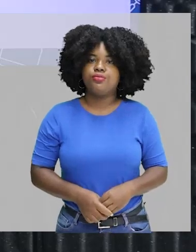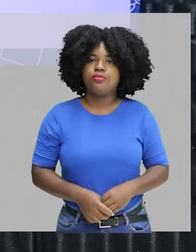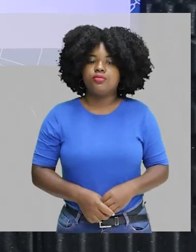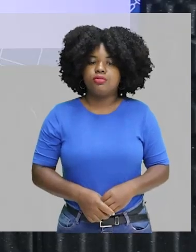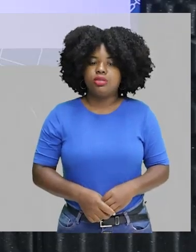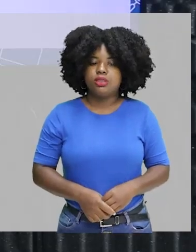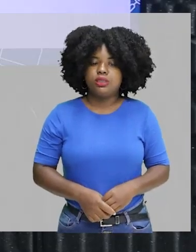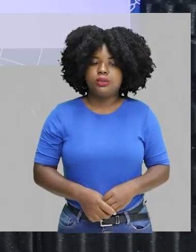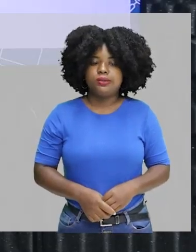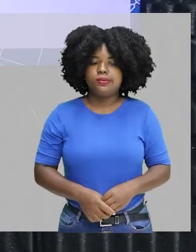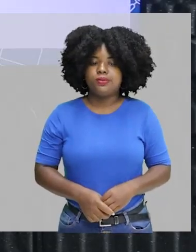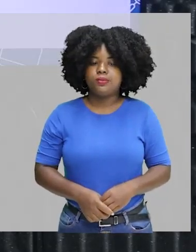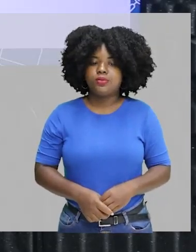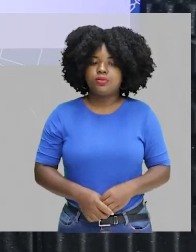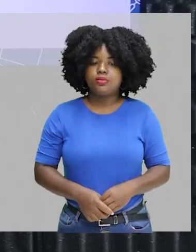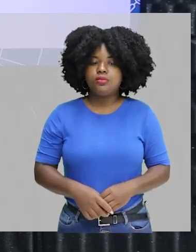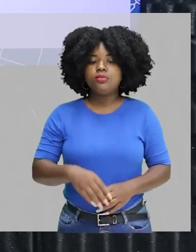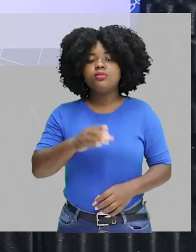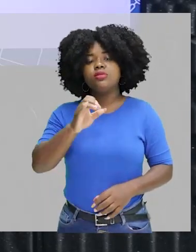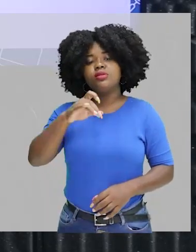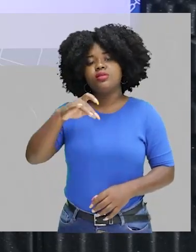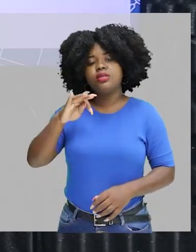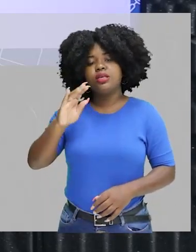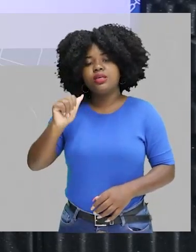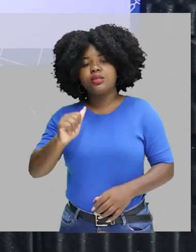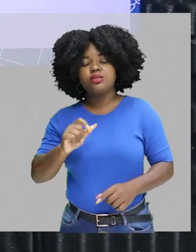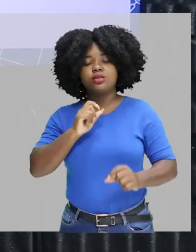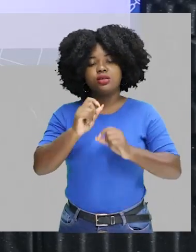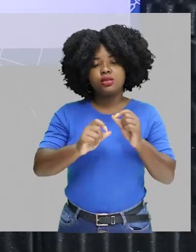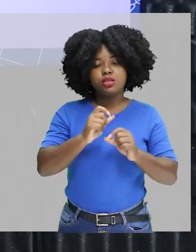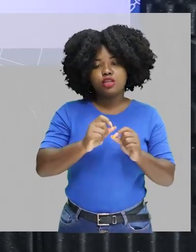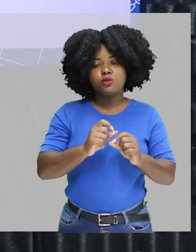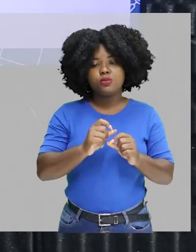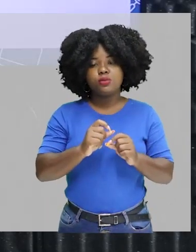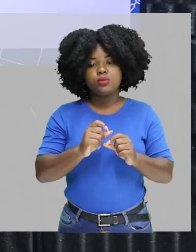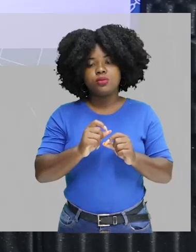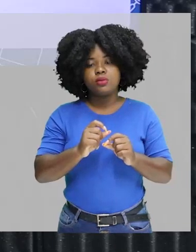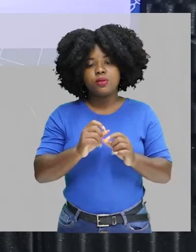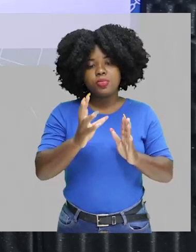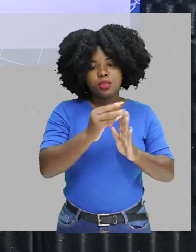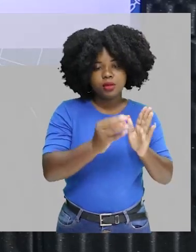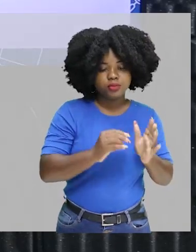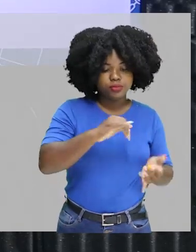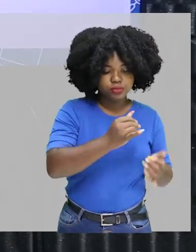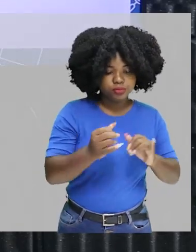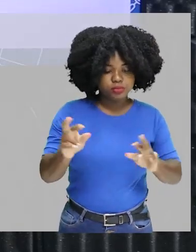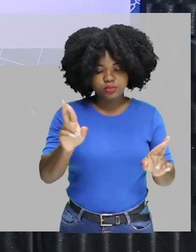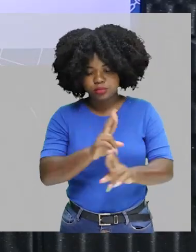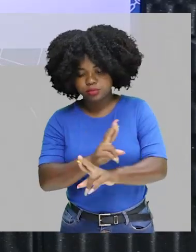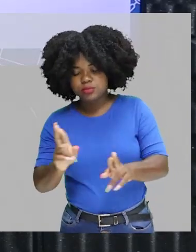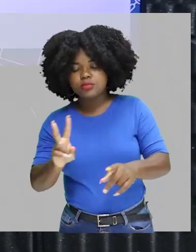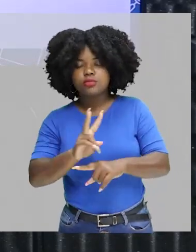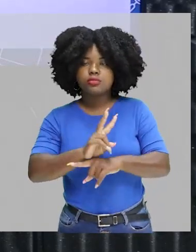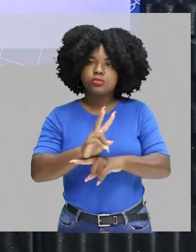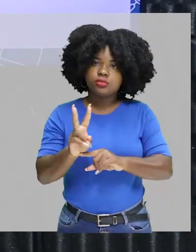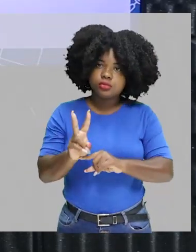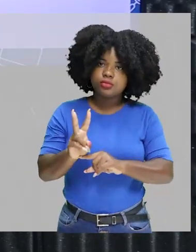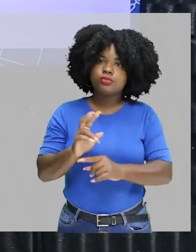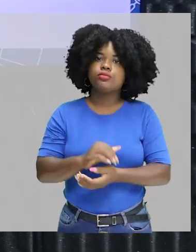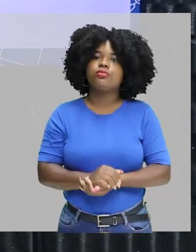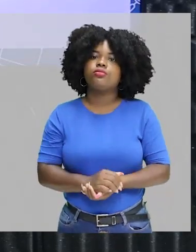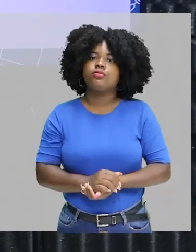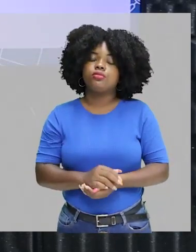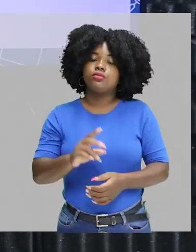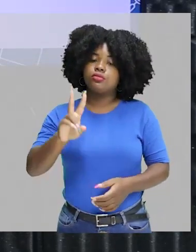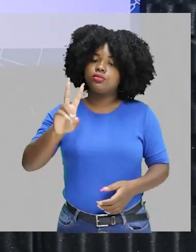radioativas, certo? A cinética é a parte da química que a gente pode relacionar com a velocidade. Então,